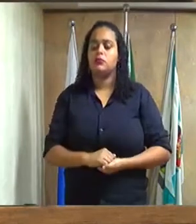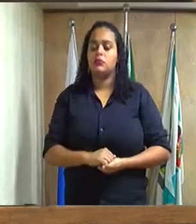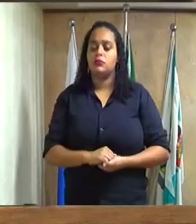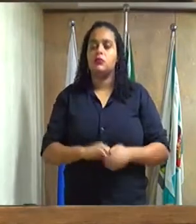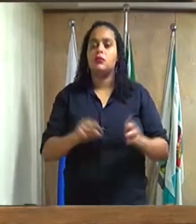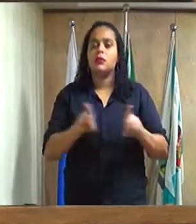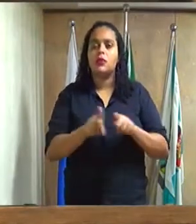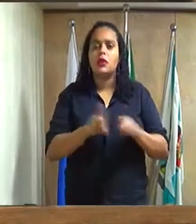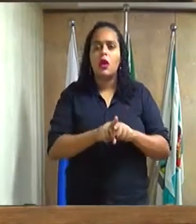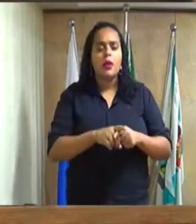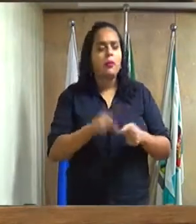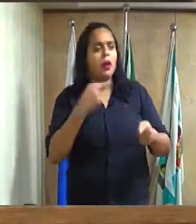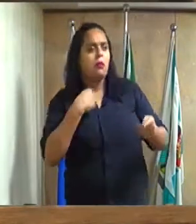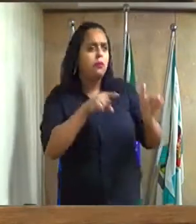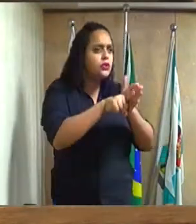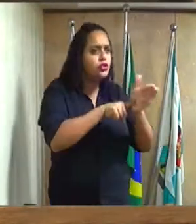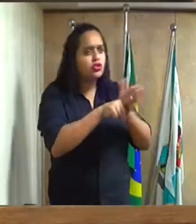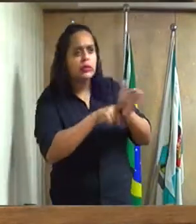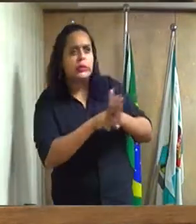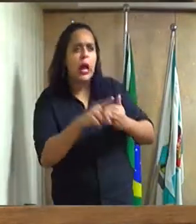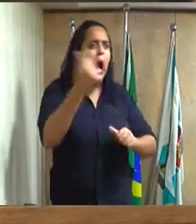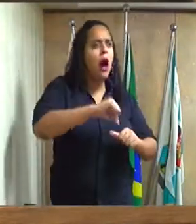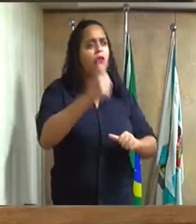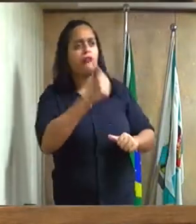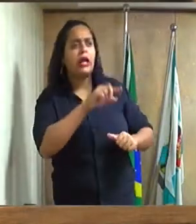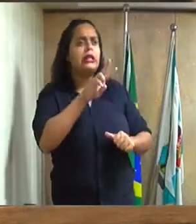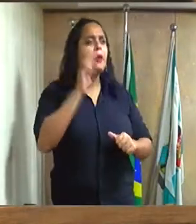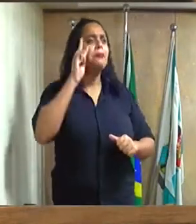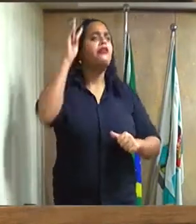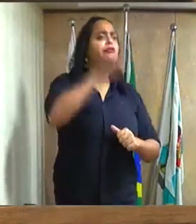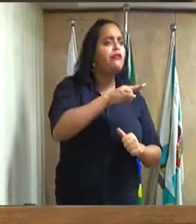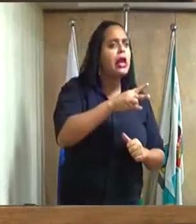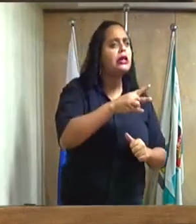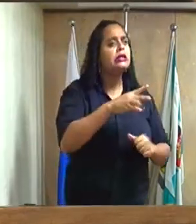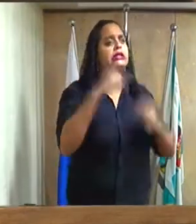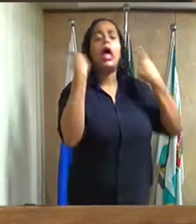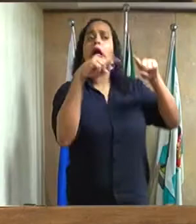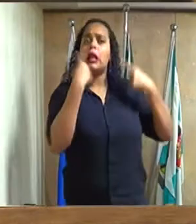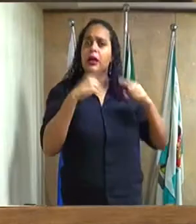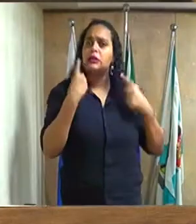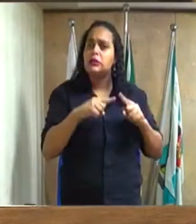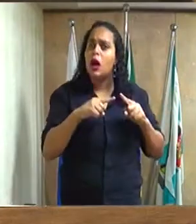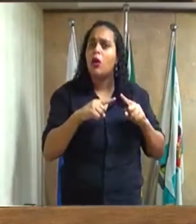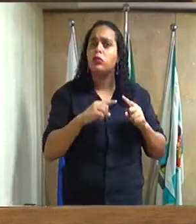levantamento para nós apurarmos as denúncias recebidas por mim.